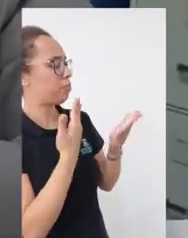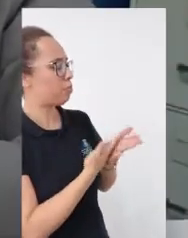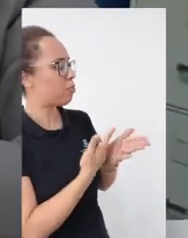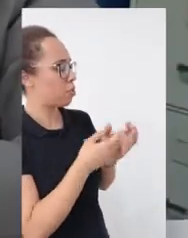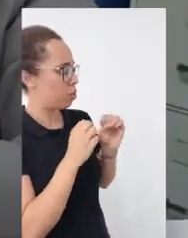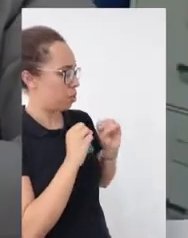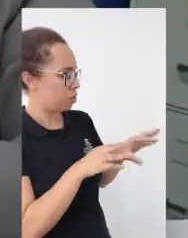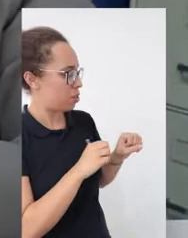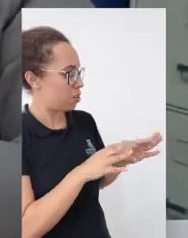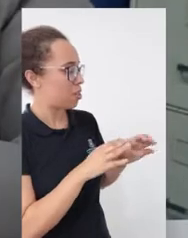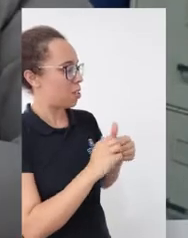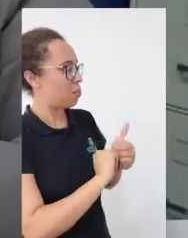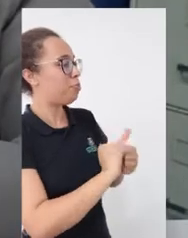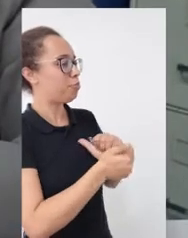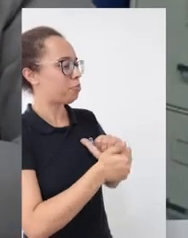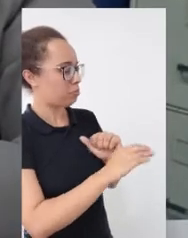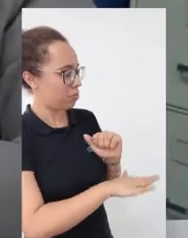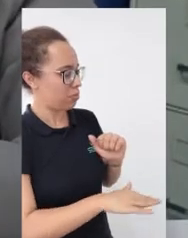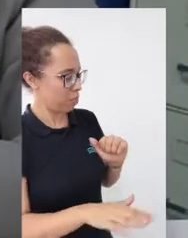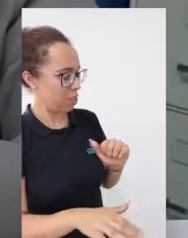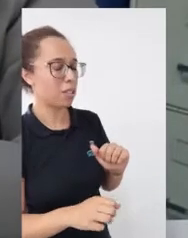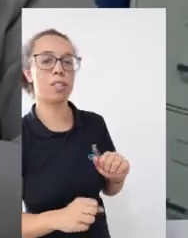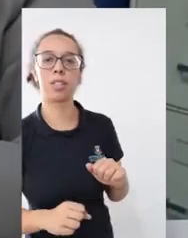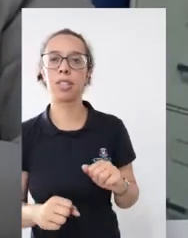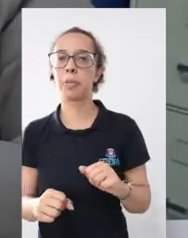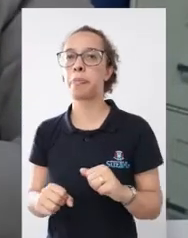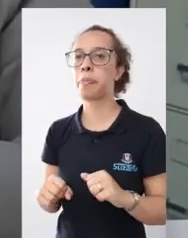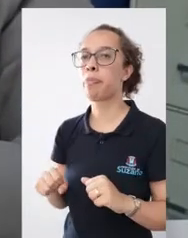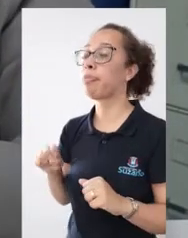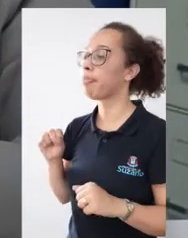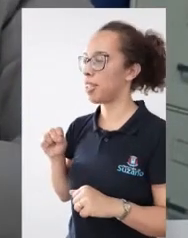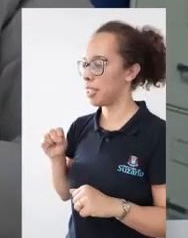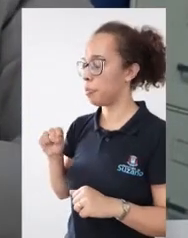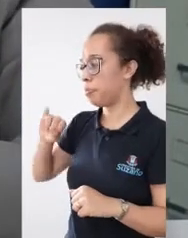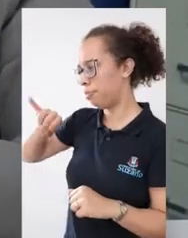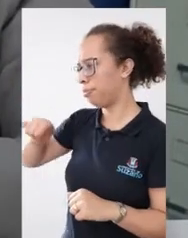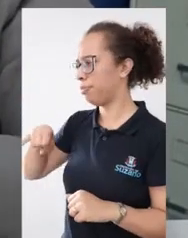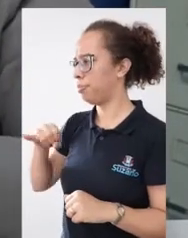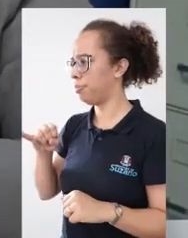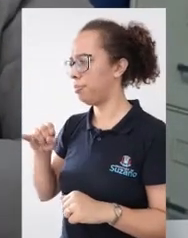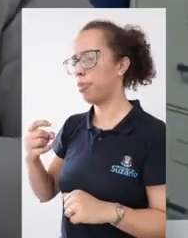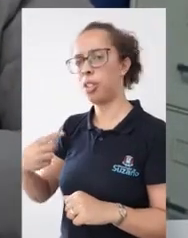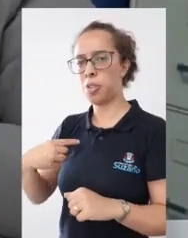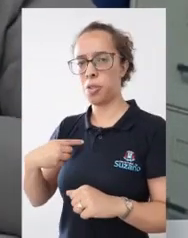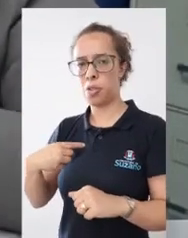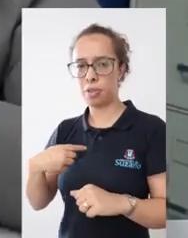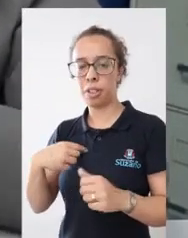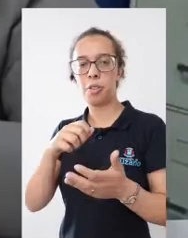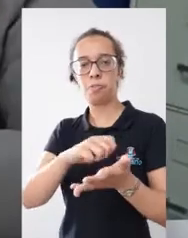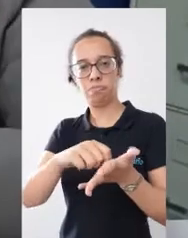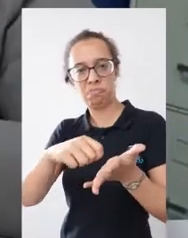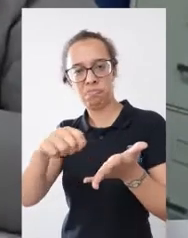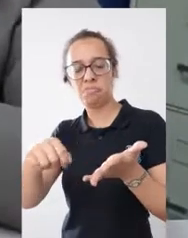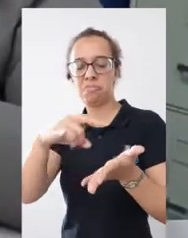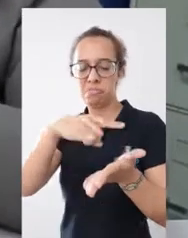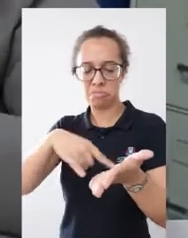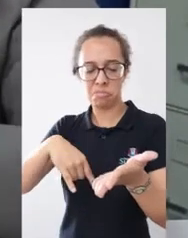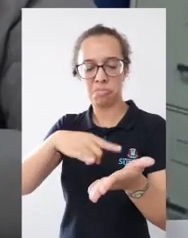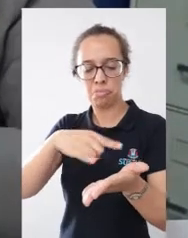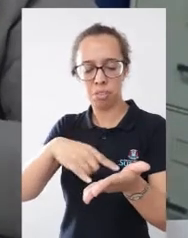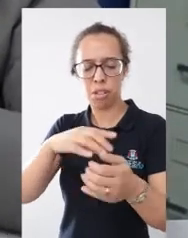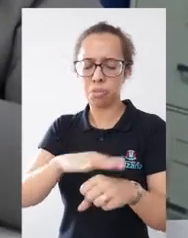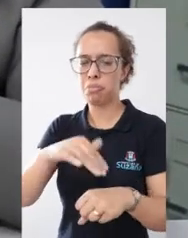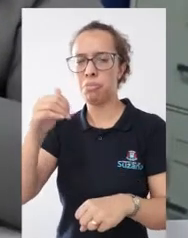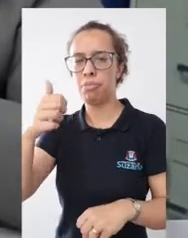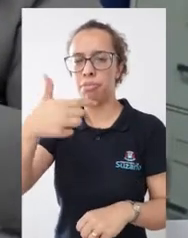nós fizemos edital no início do ano com mais de 20 modalidades e estamos atendendo em várias escolas, em várias